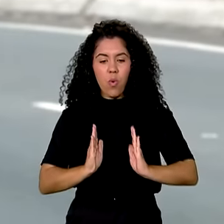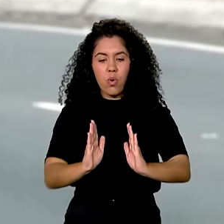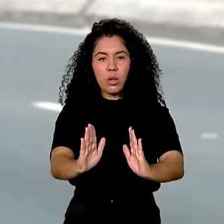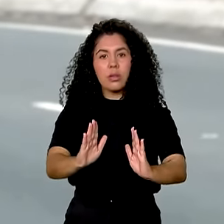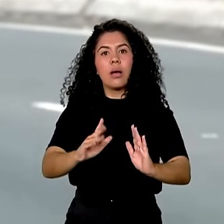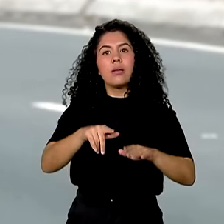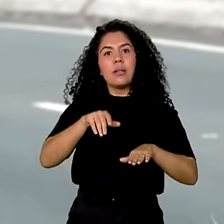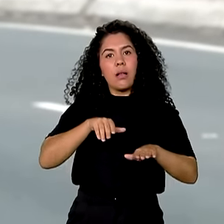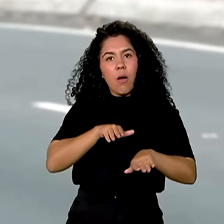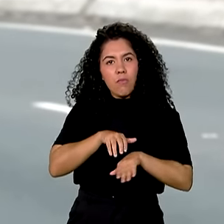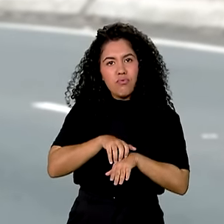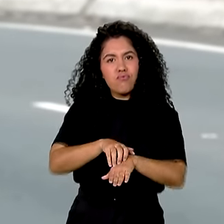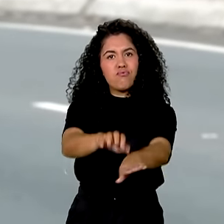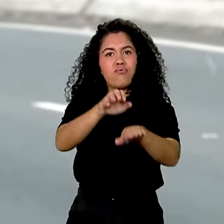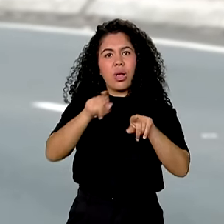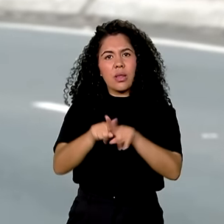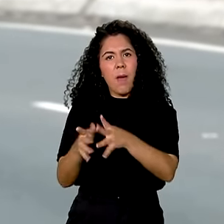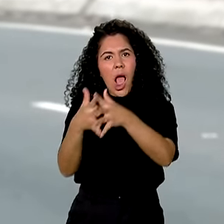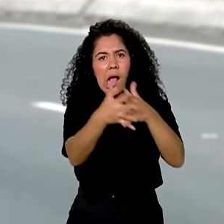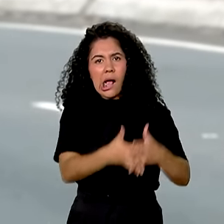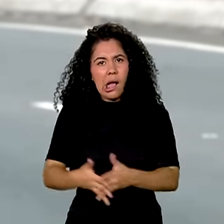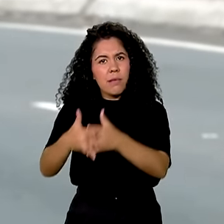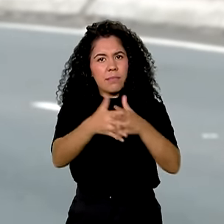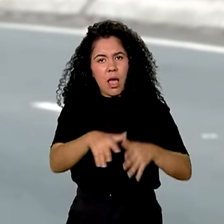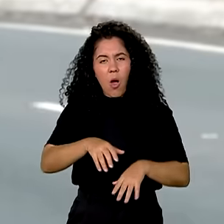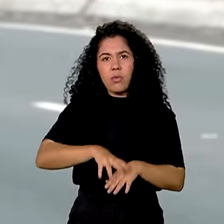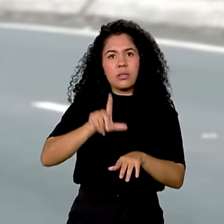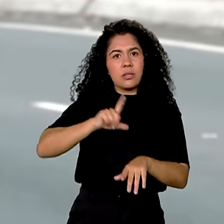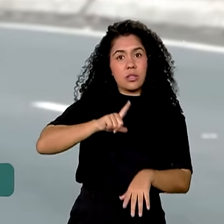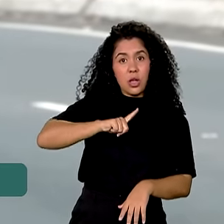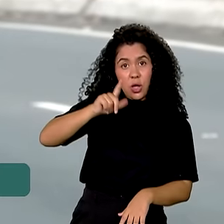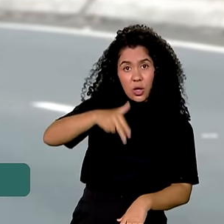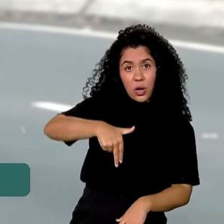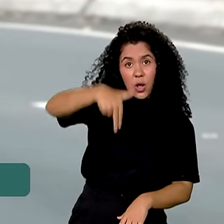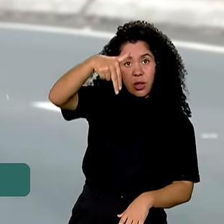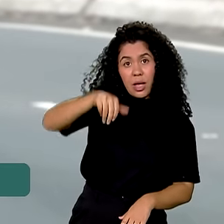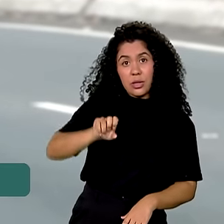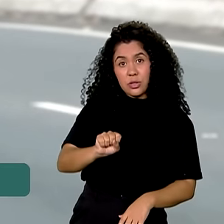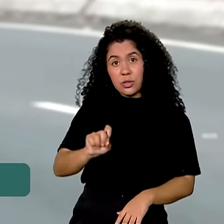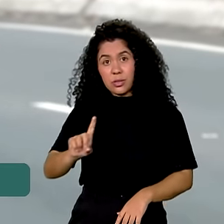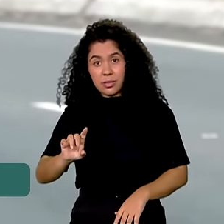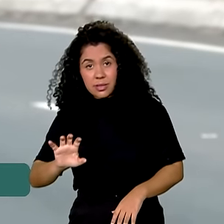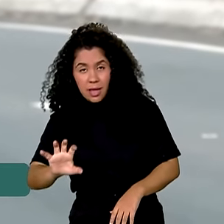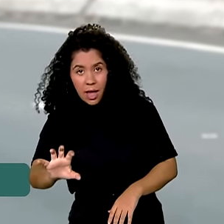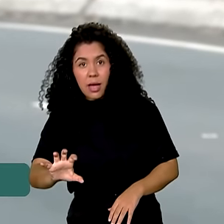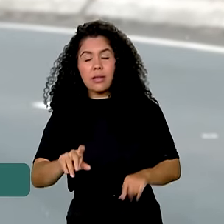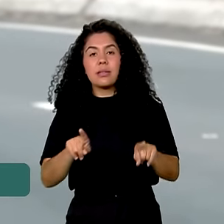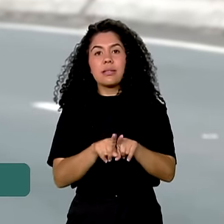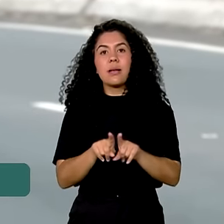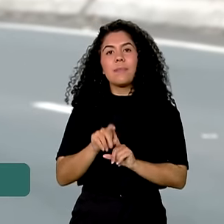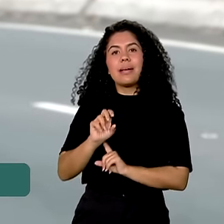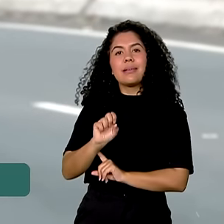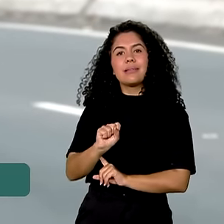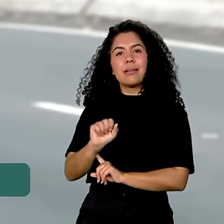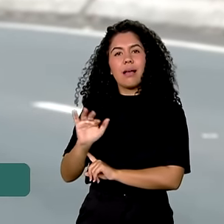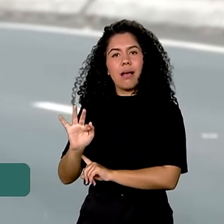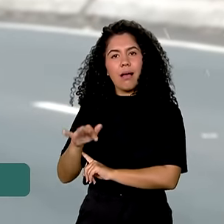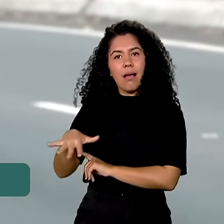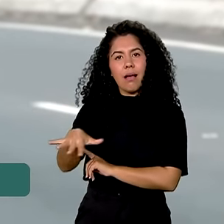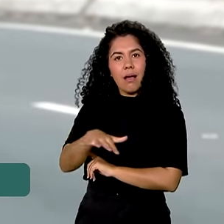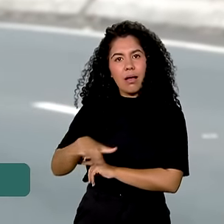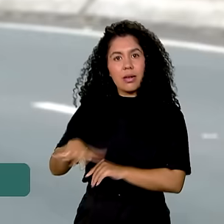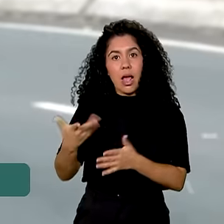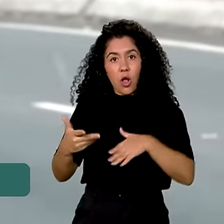pessoas e de cargas entre Nordeste e Sudeste. E o trecho aqui entre as cidades de Feira de Santana e de Santa Bárbara acaba de ser